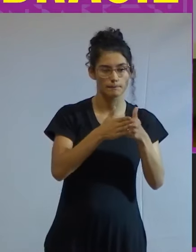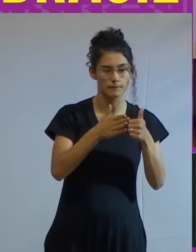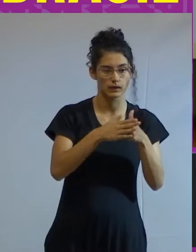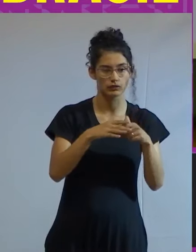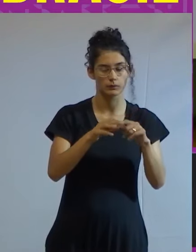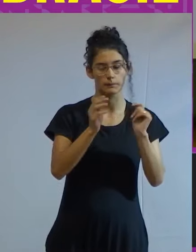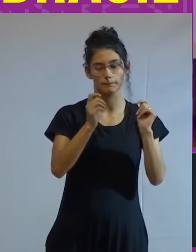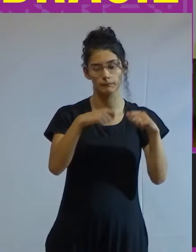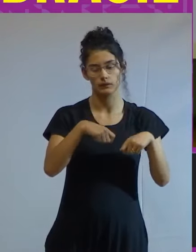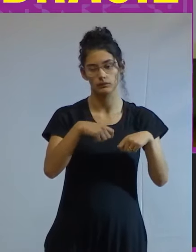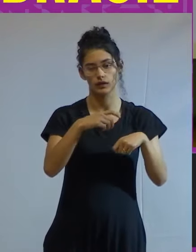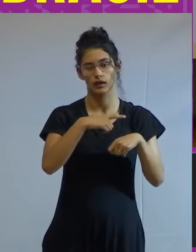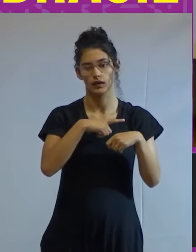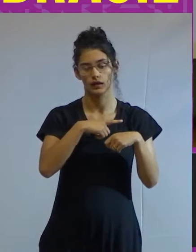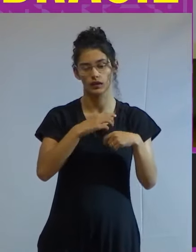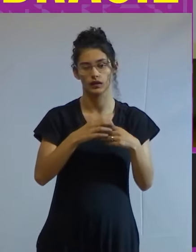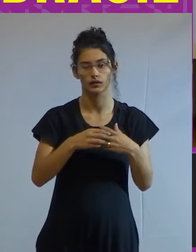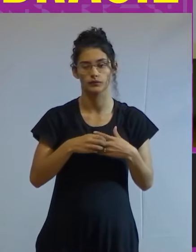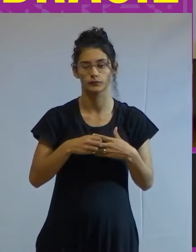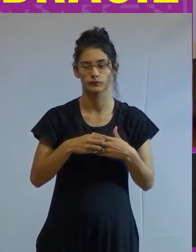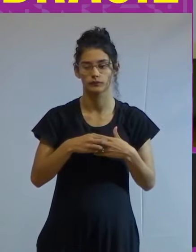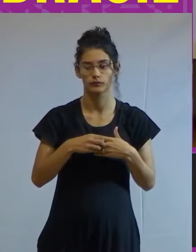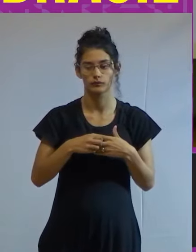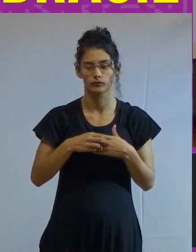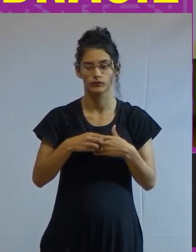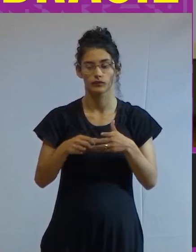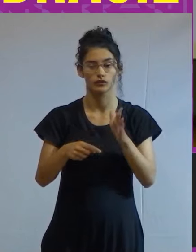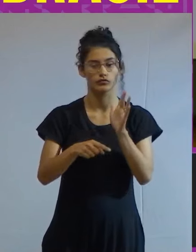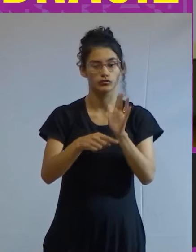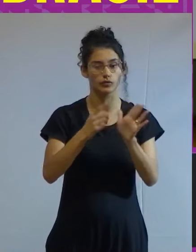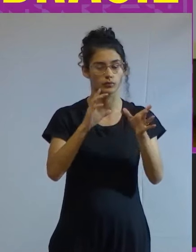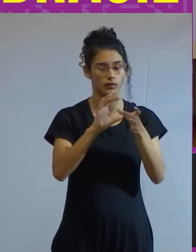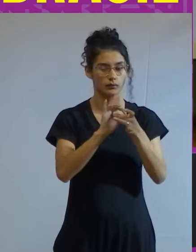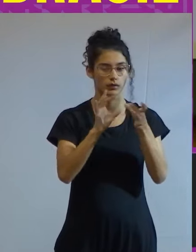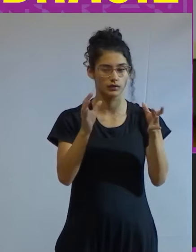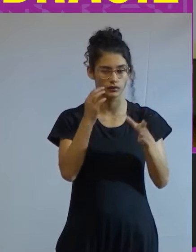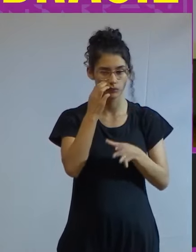a possibilidade de uma fratura dessa aliança